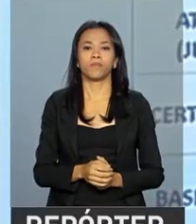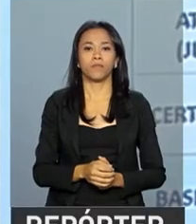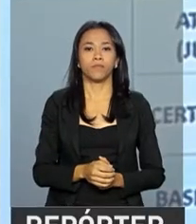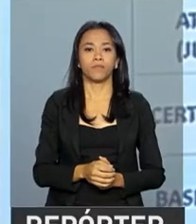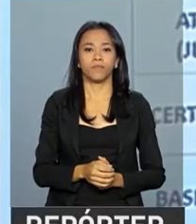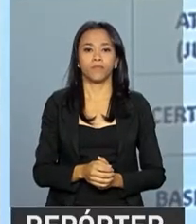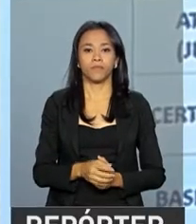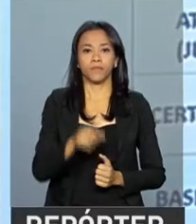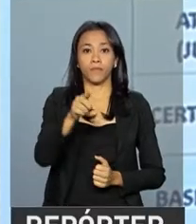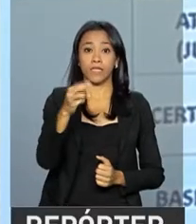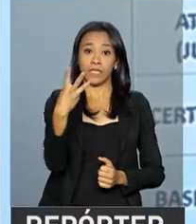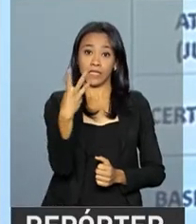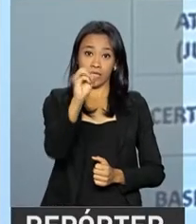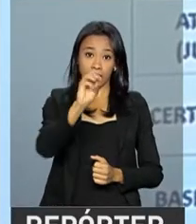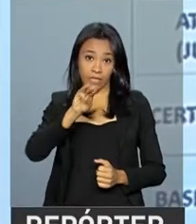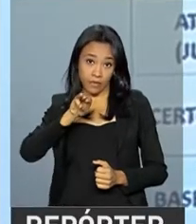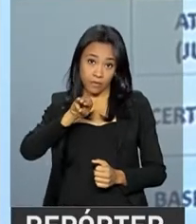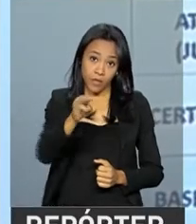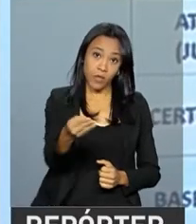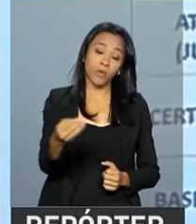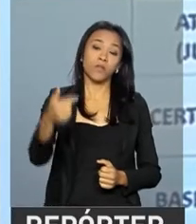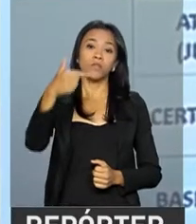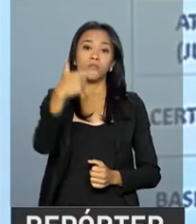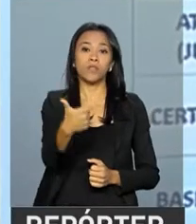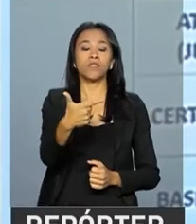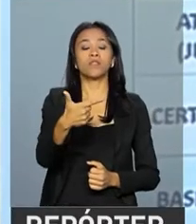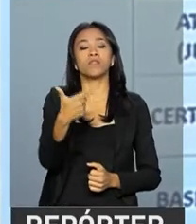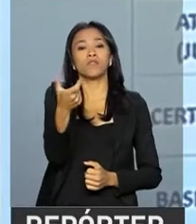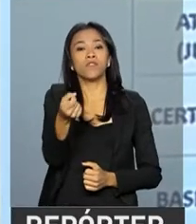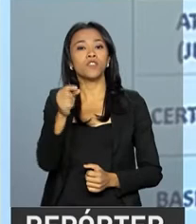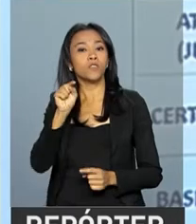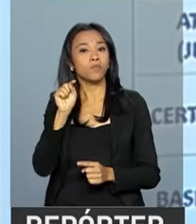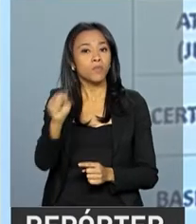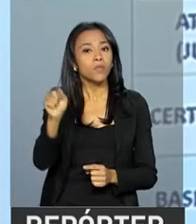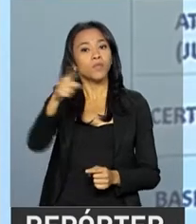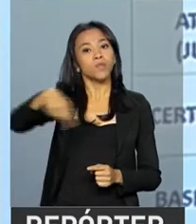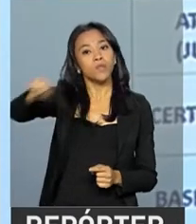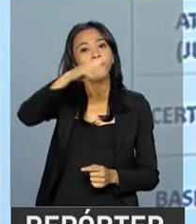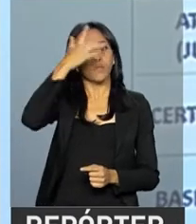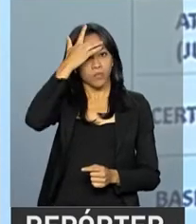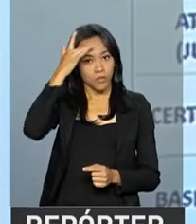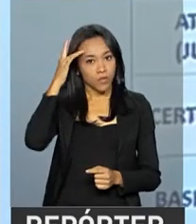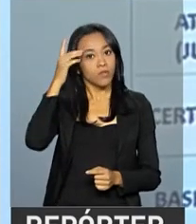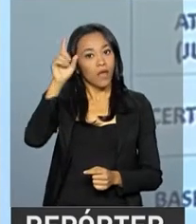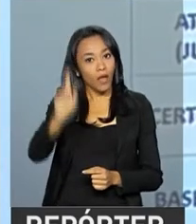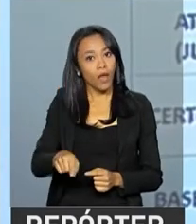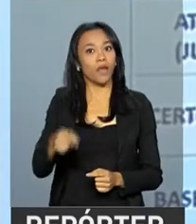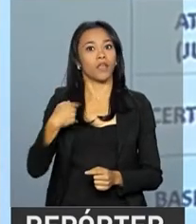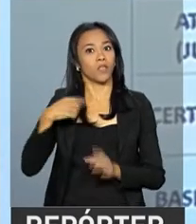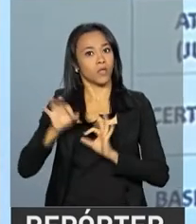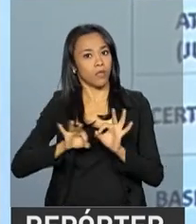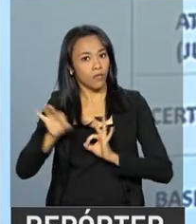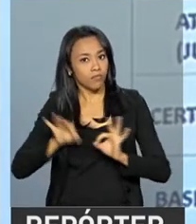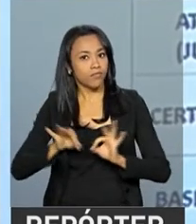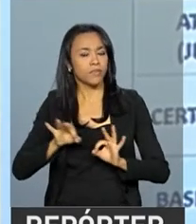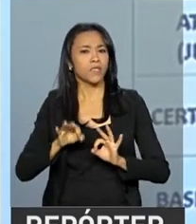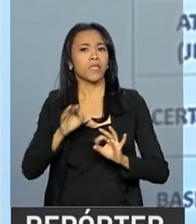30 milhões e 220 mil trabalhadores era a nossa expectativa, com 43